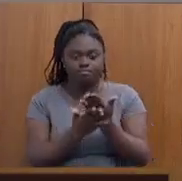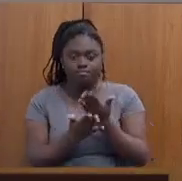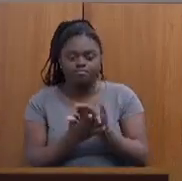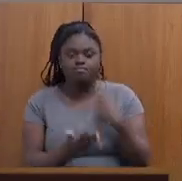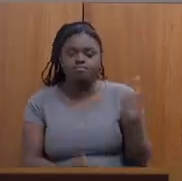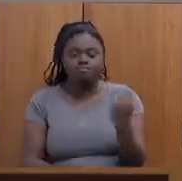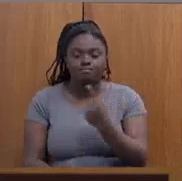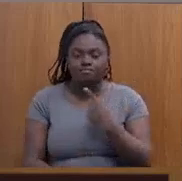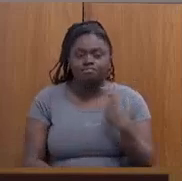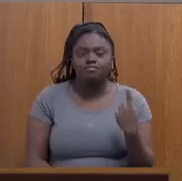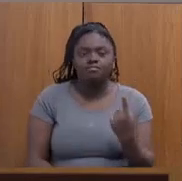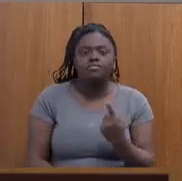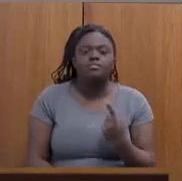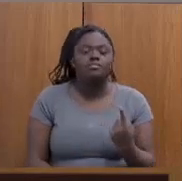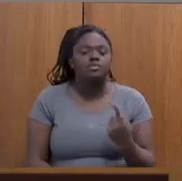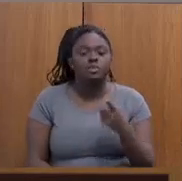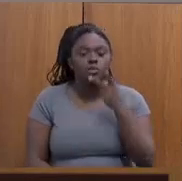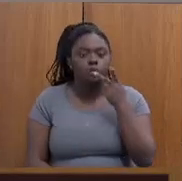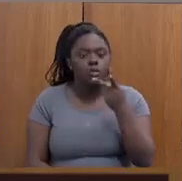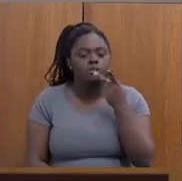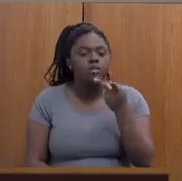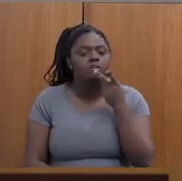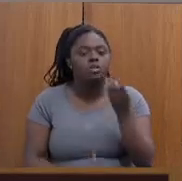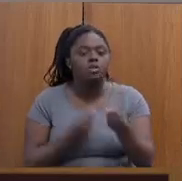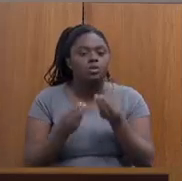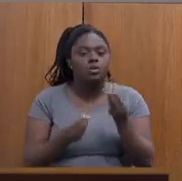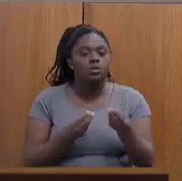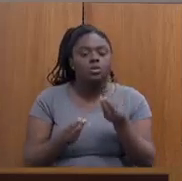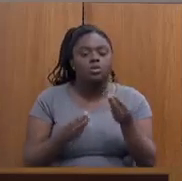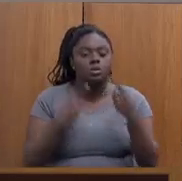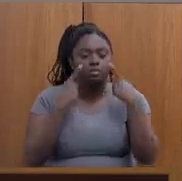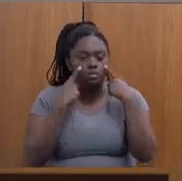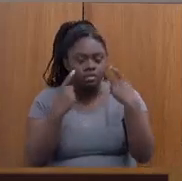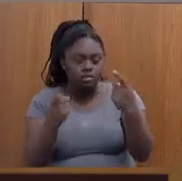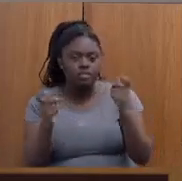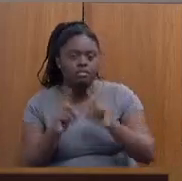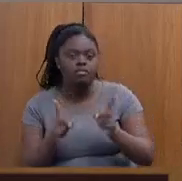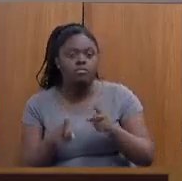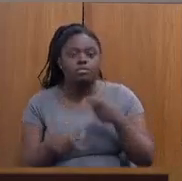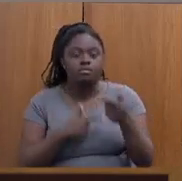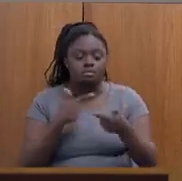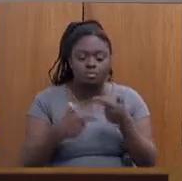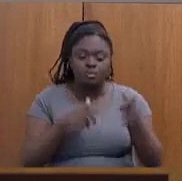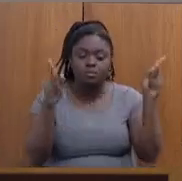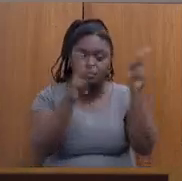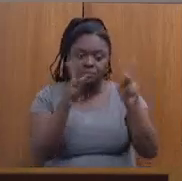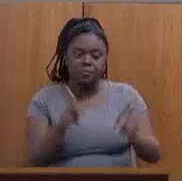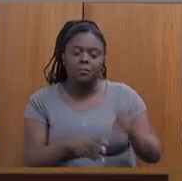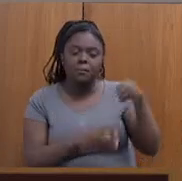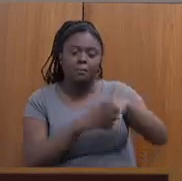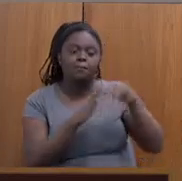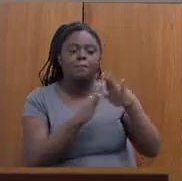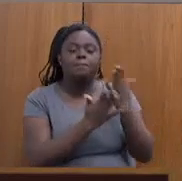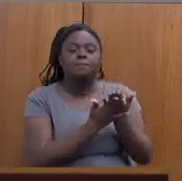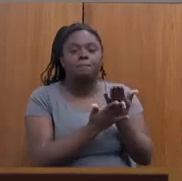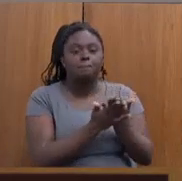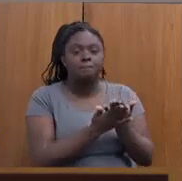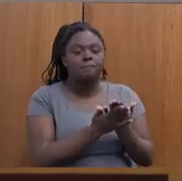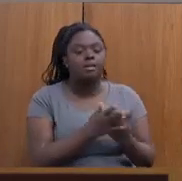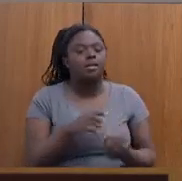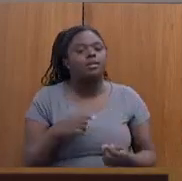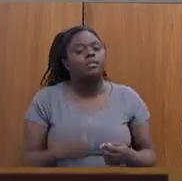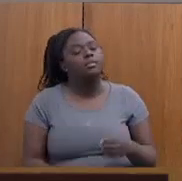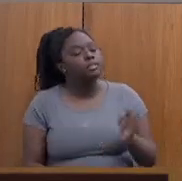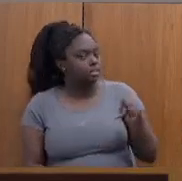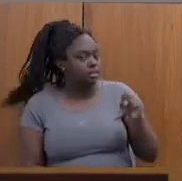paz nas escolas. Nós não estamos falando a palavra violência, nós queremos trabalhar a paz nas escolas. E nós... Não, sim.